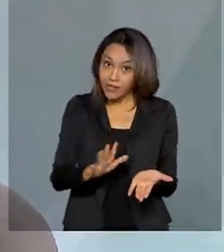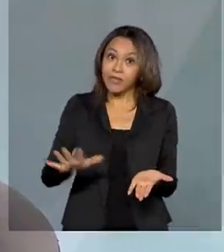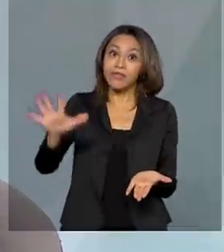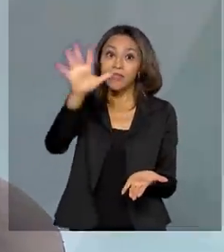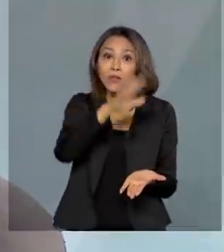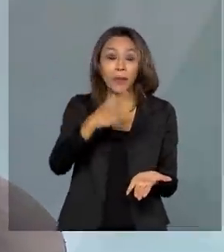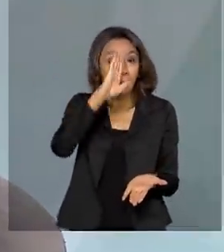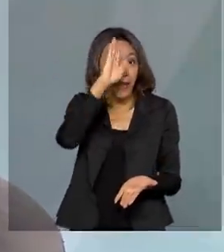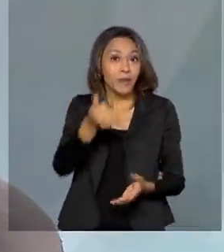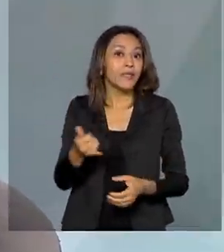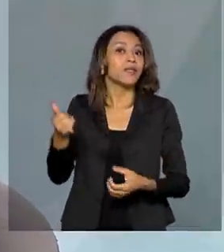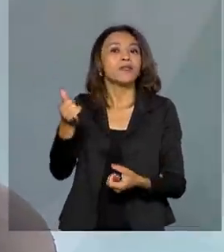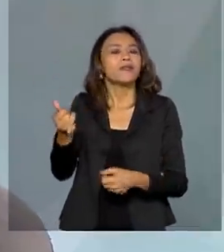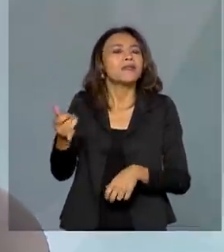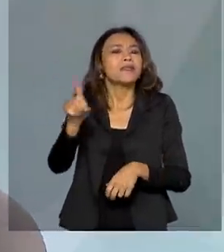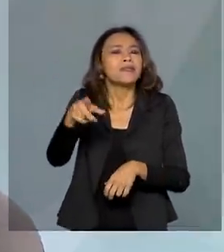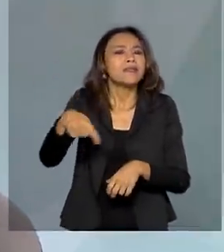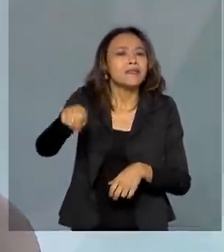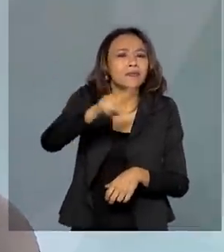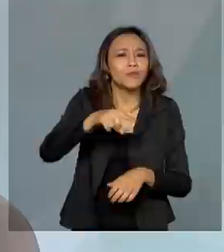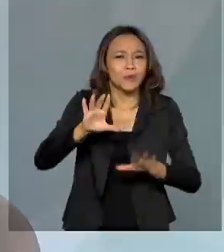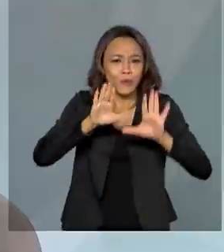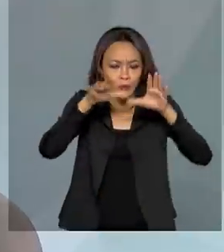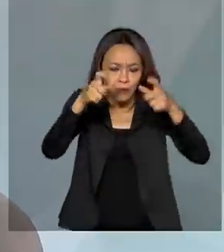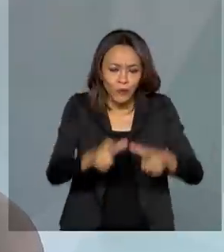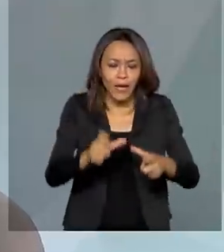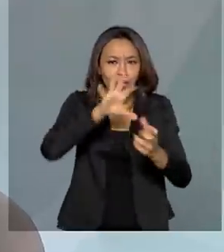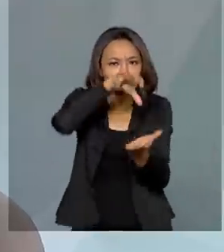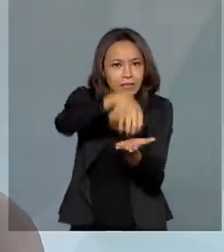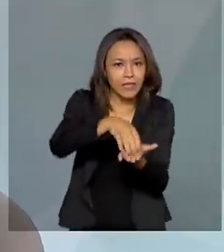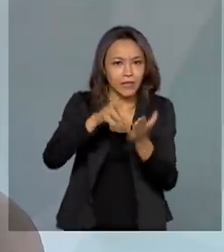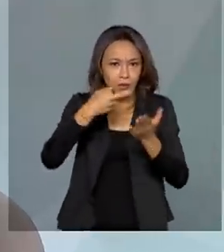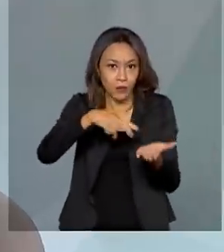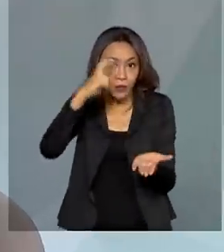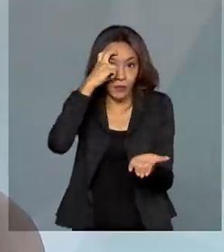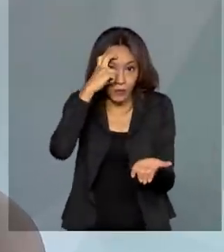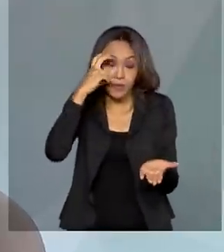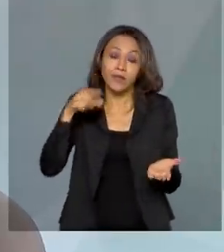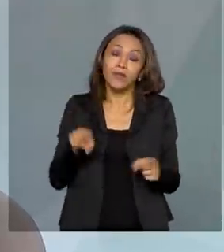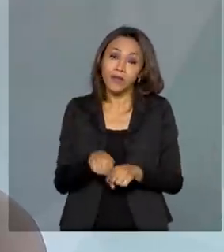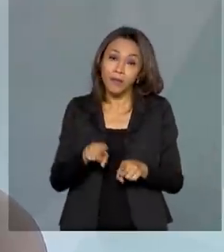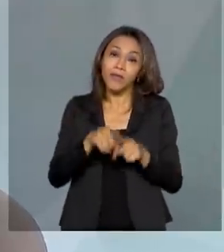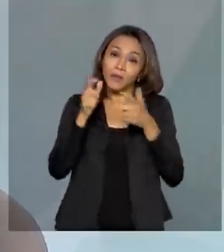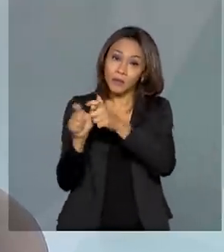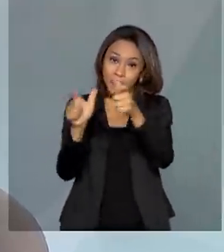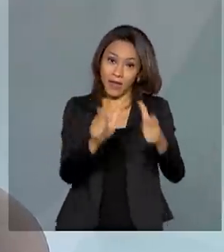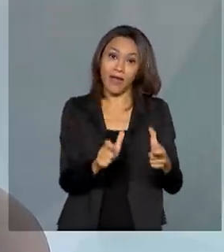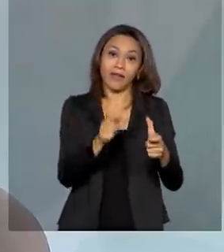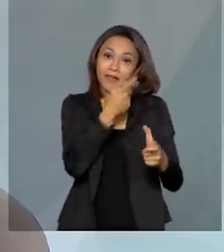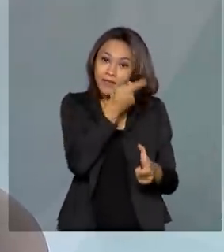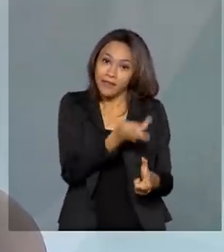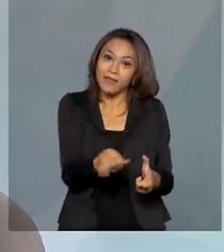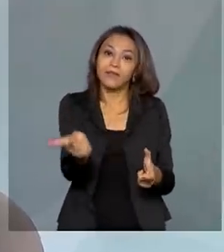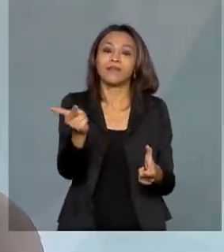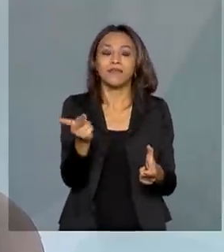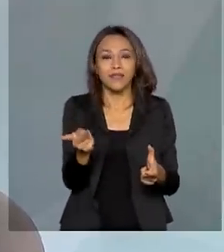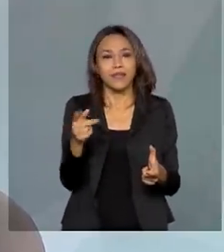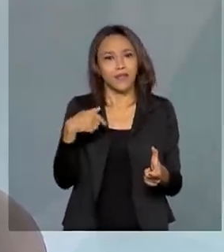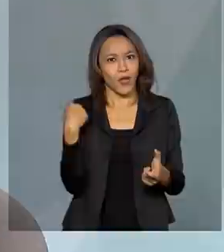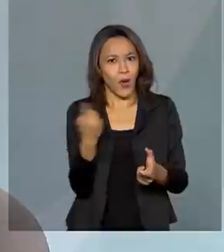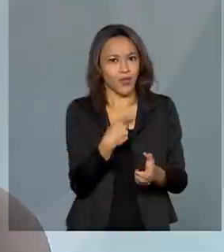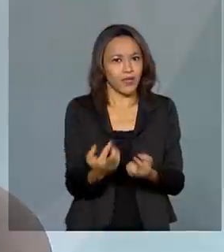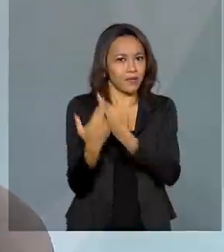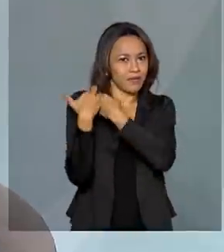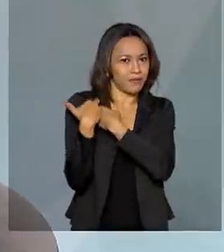nos centros históricos e seis unidades especiais, que são os nossos centros que recebem visitação. Então, assim, a nossa responsabilidade é muito